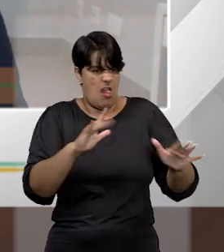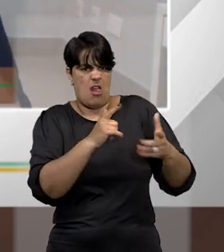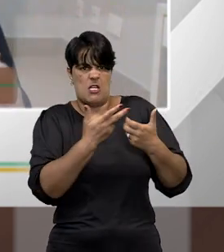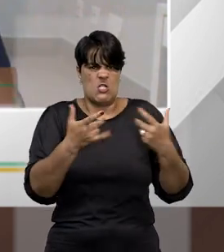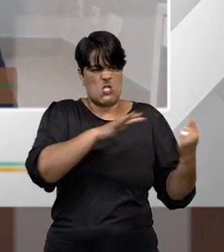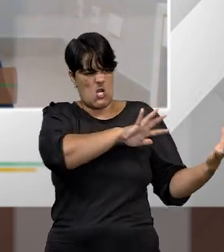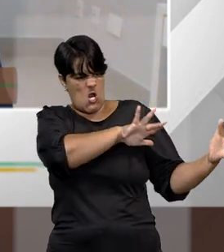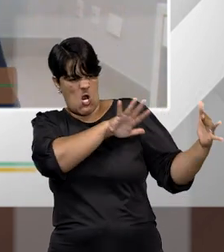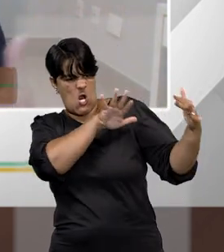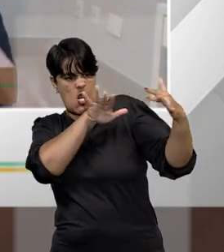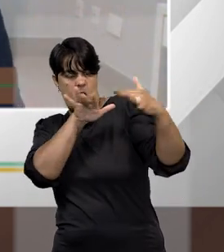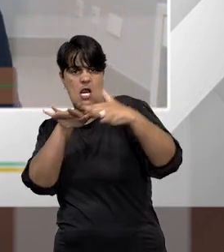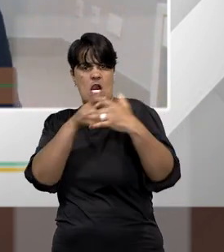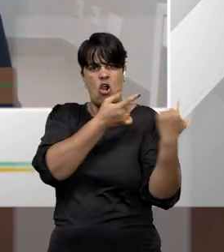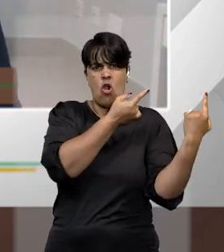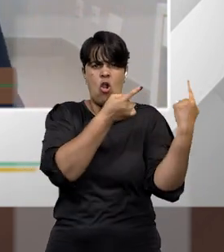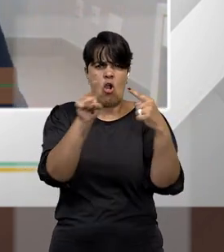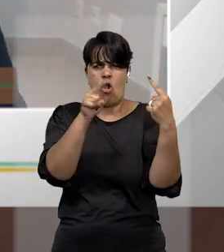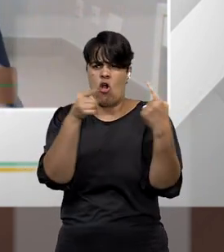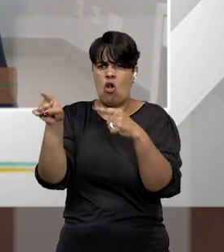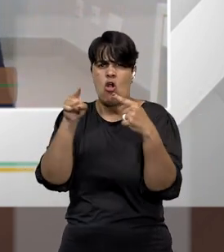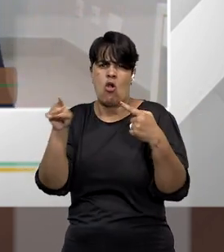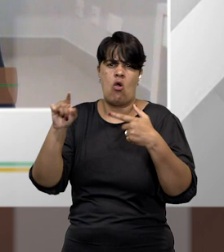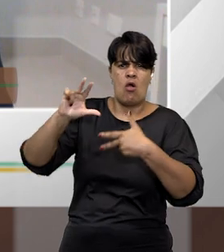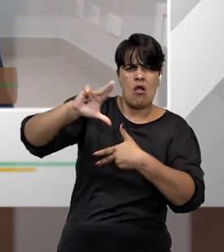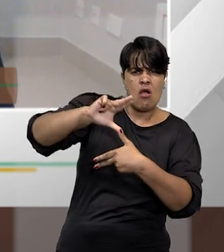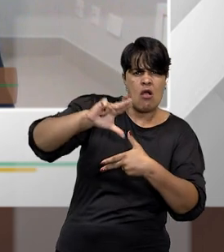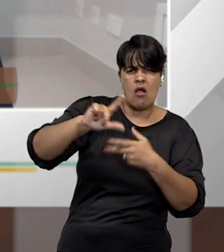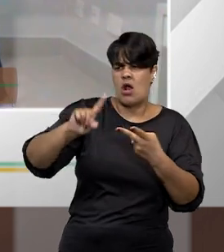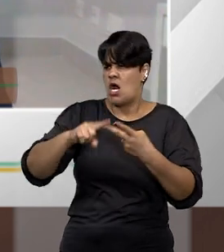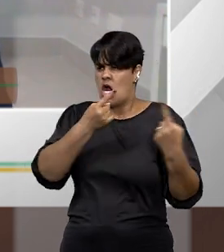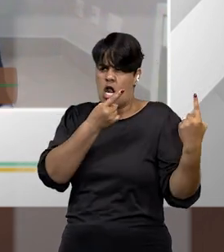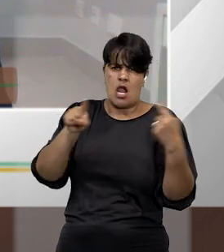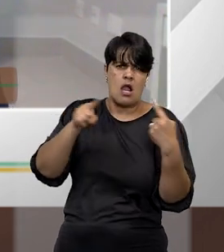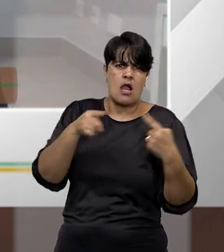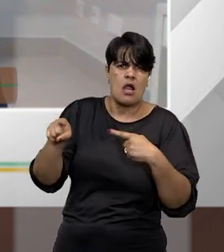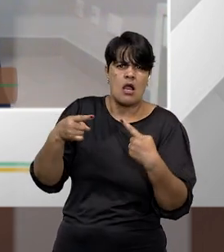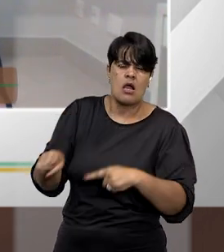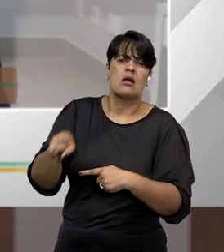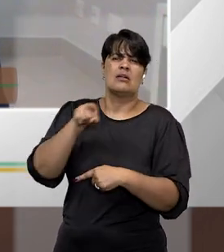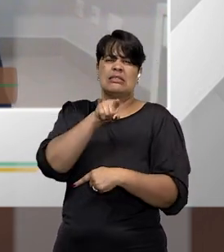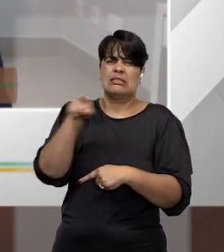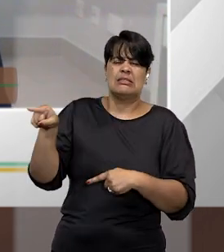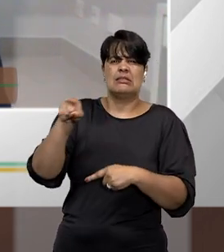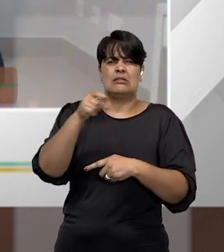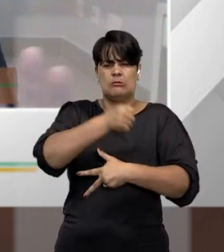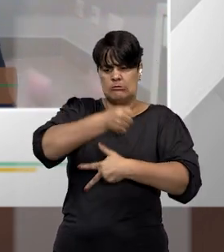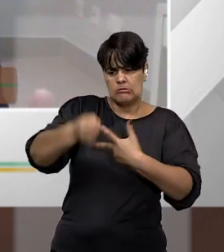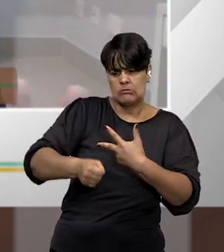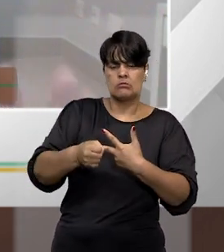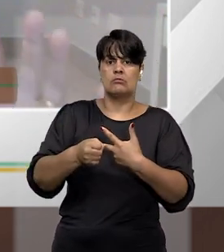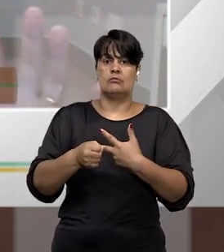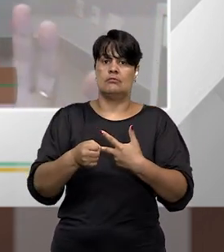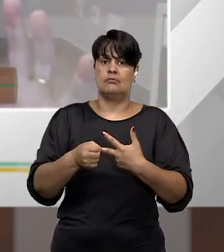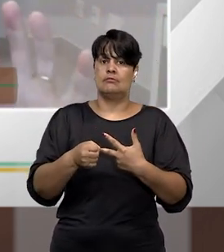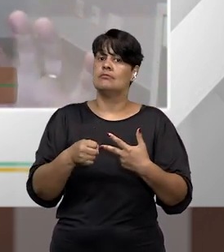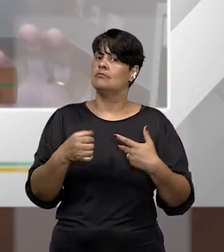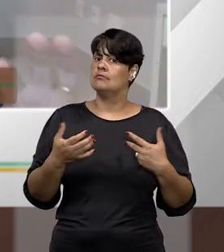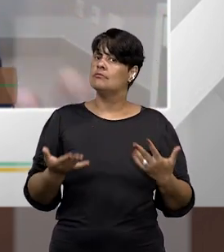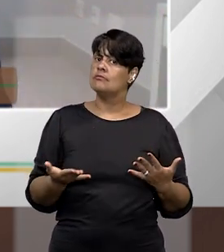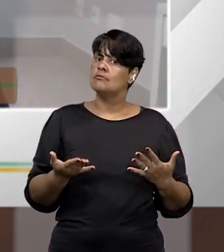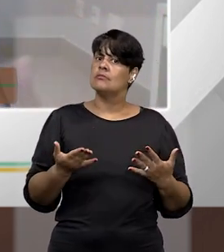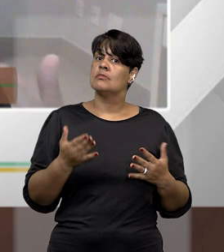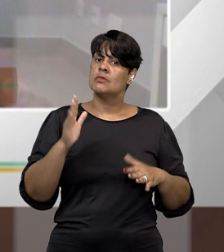constitucionais ou as instituições civis ou a própria sociedade, quando então nós poderíamos até fazer uma interpretação de